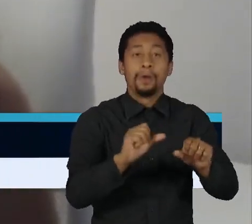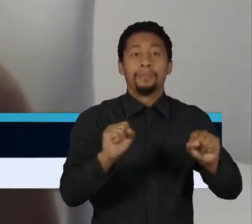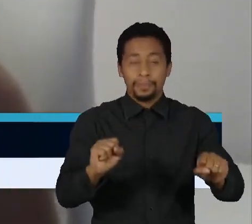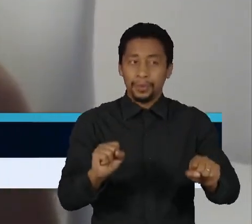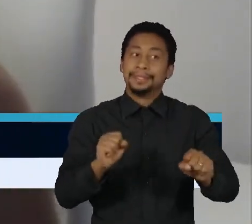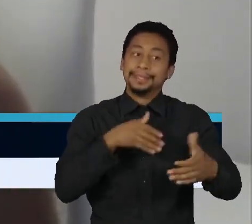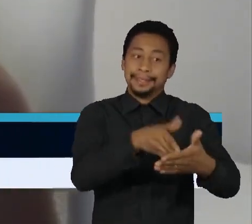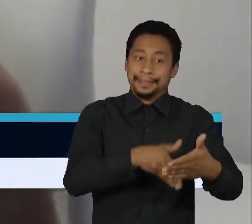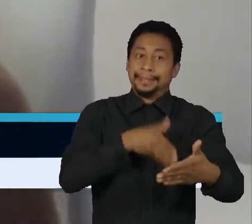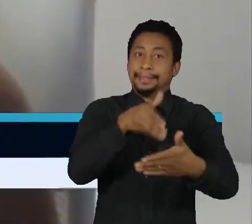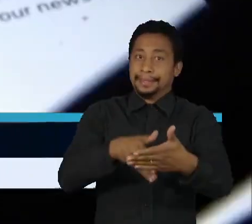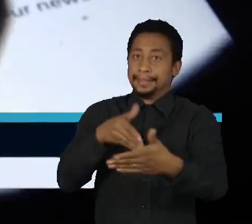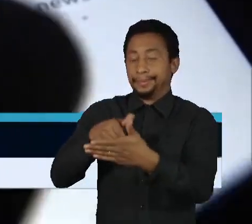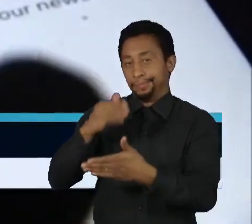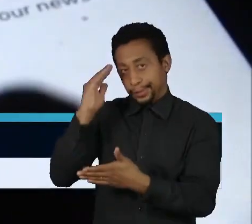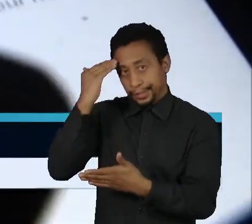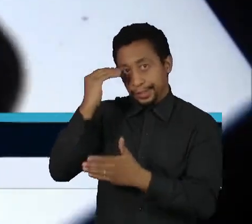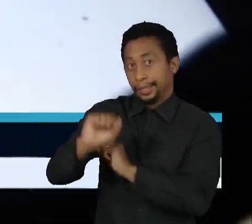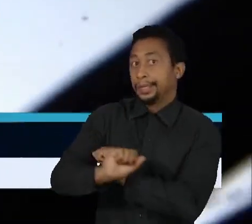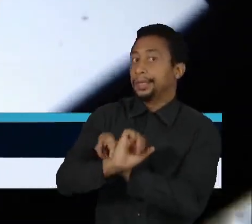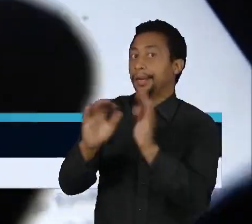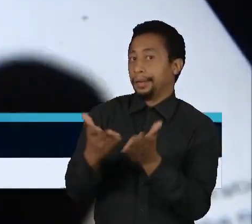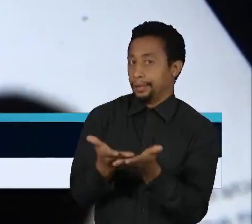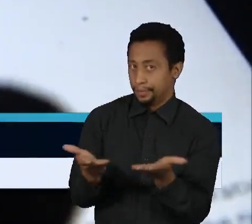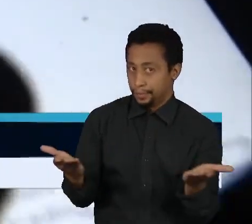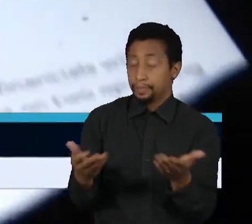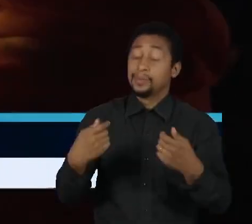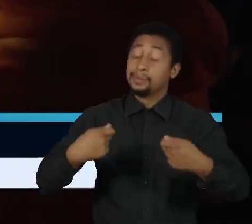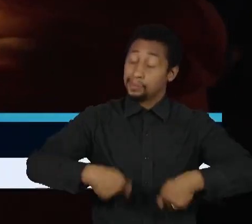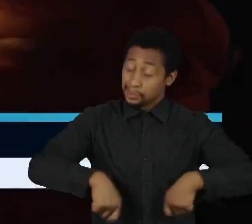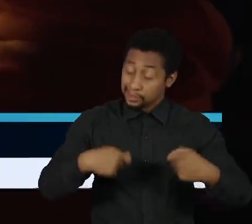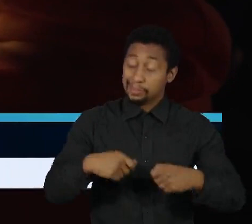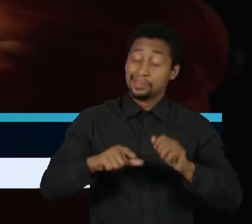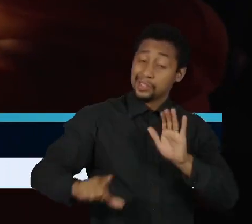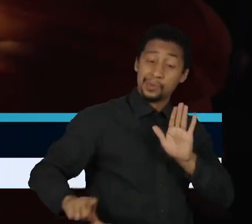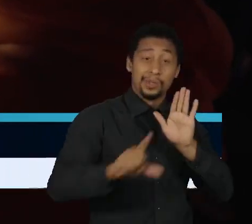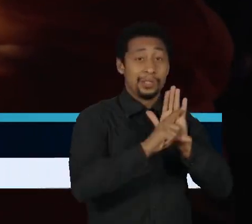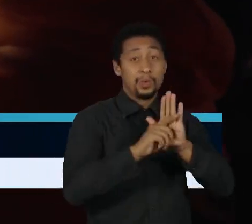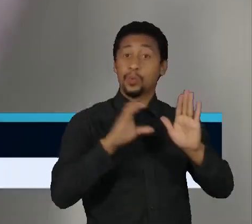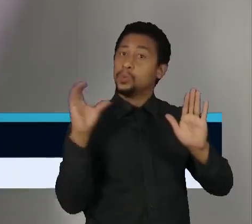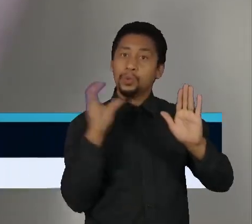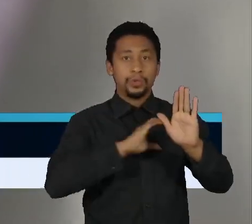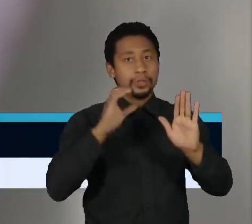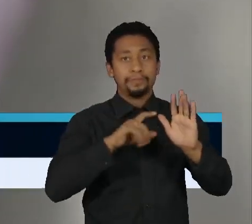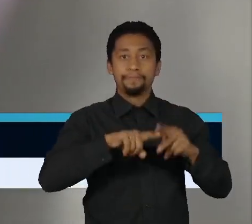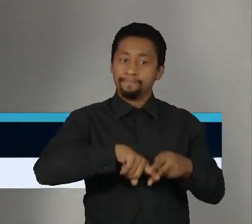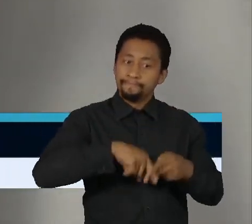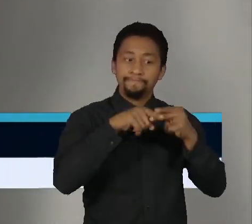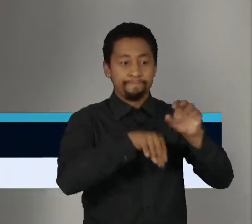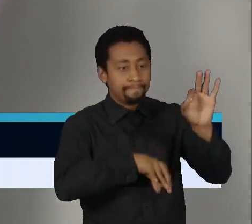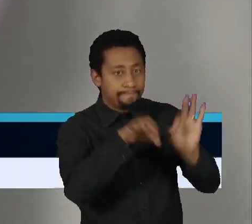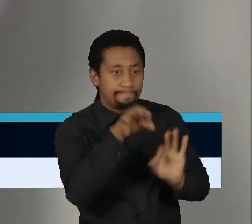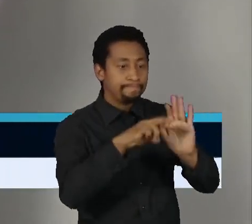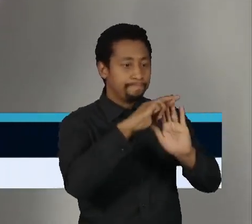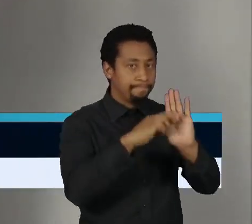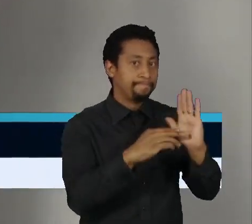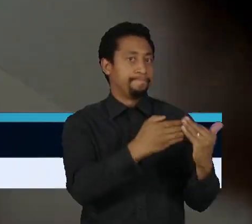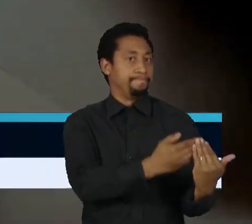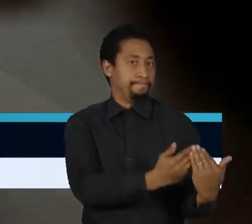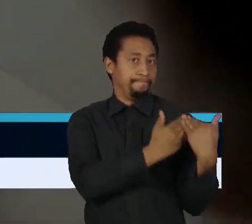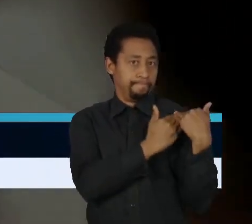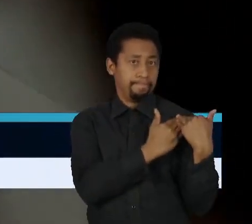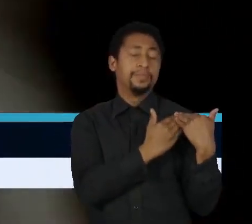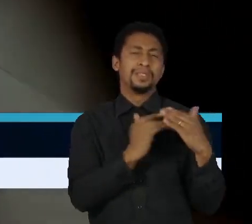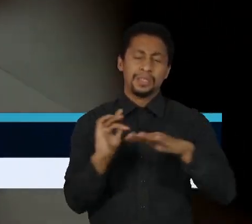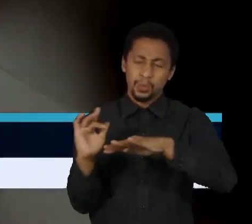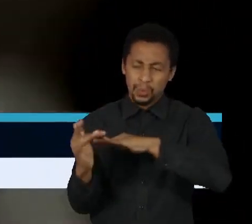dificuldade de compreensão disso tudo. Então sim, a gente precisa muito de uma lei que regule de forma geral a responsabilidade de